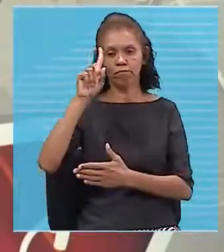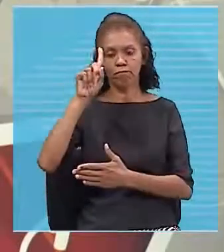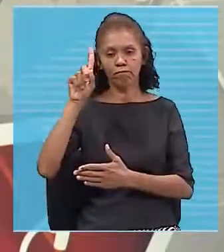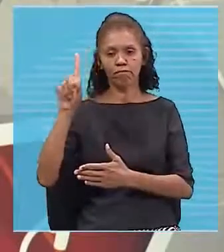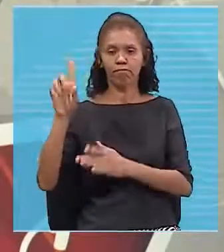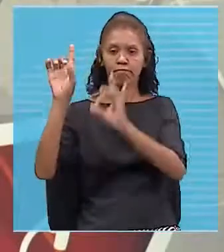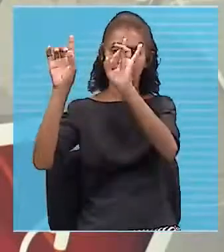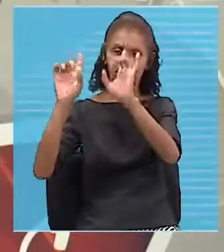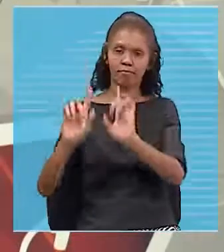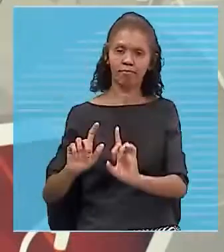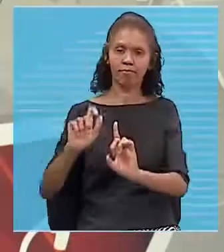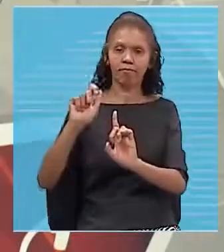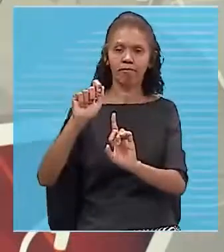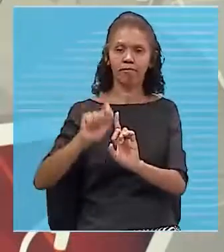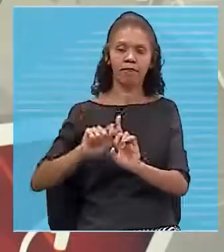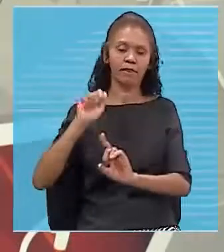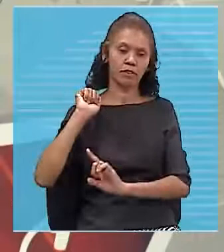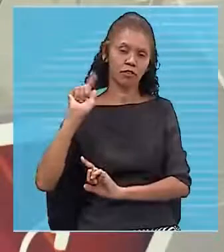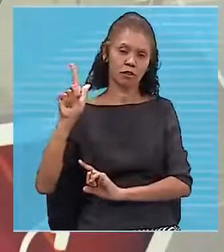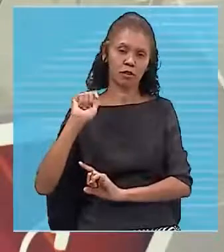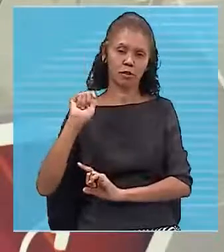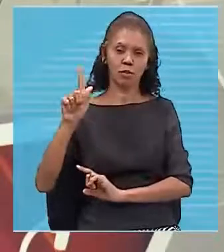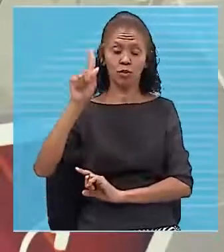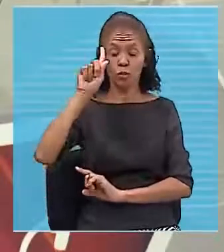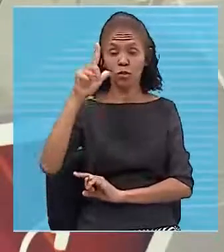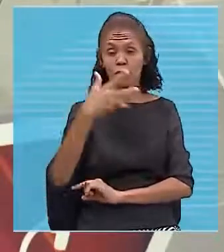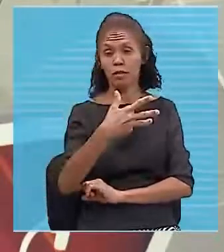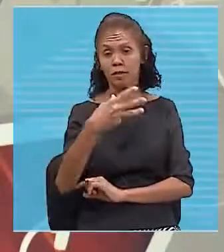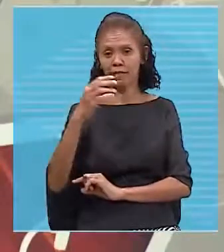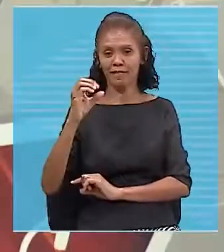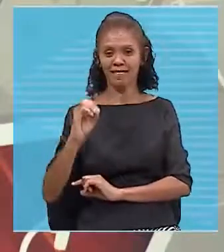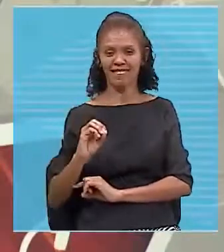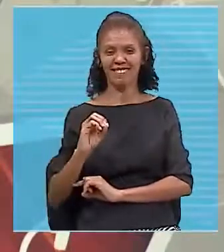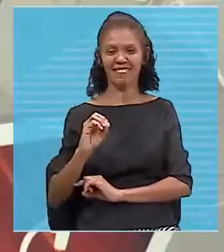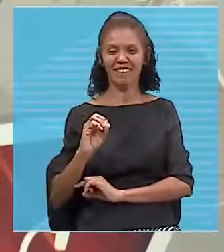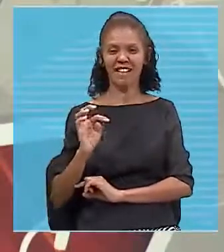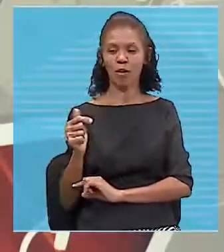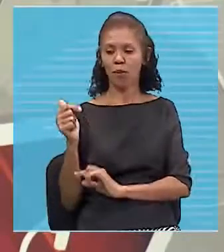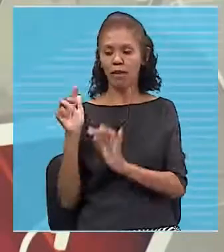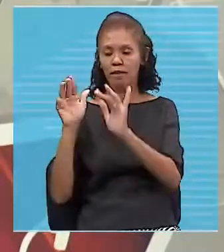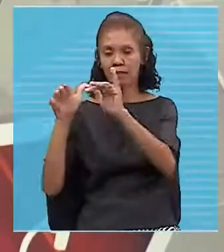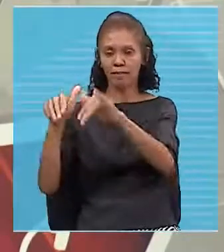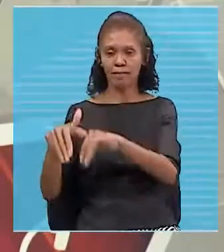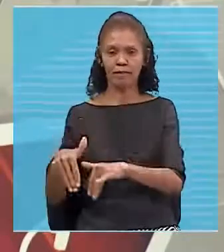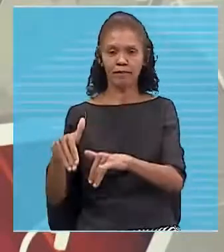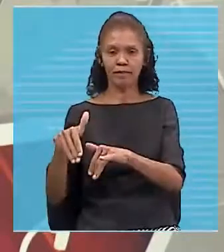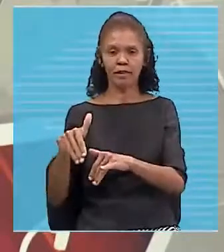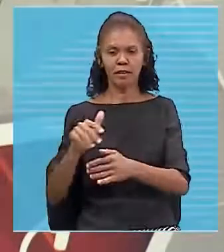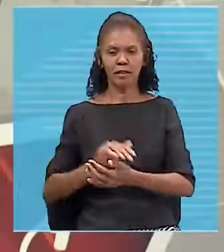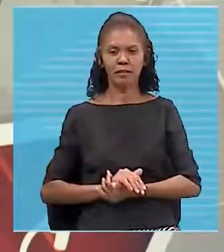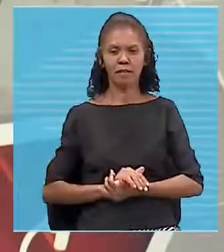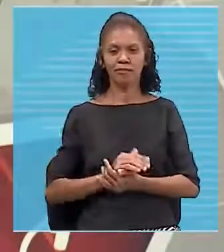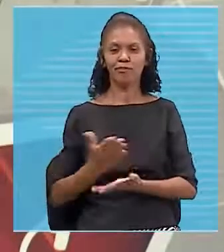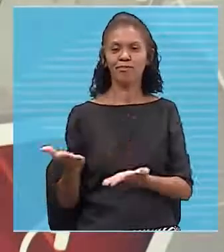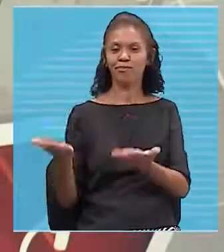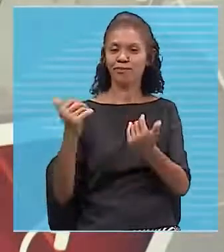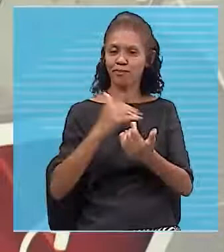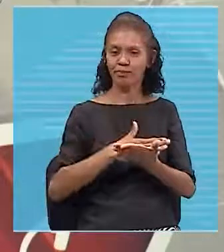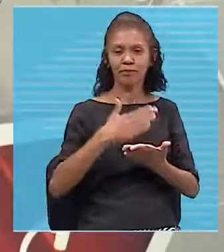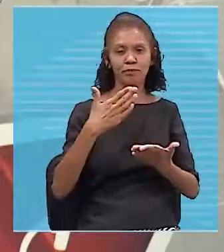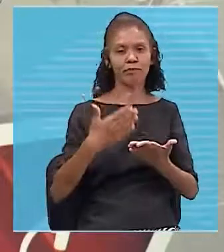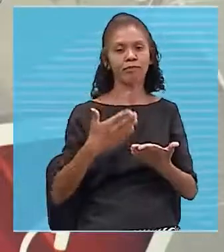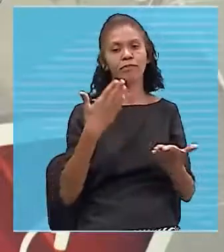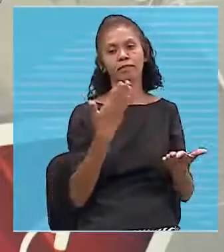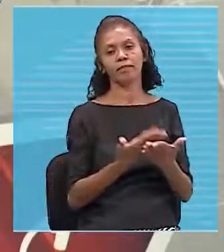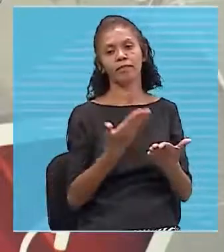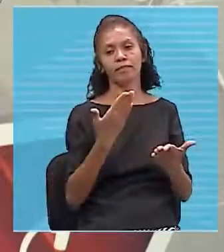agosto, mês de agosto, já dando aquele tchau, né, galerinha? E vamos que vamos começar mais uma